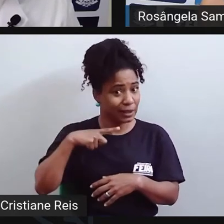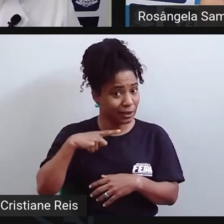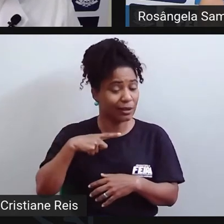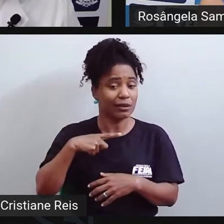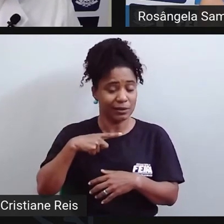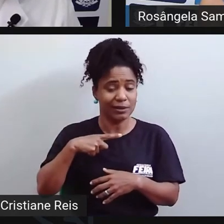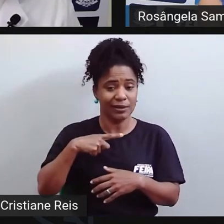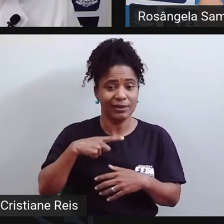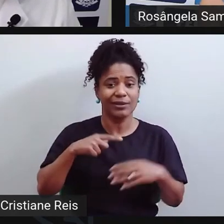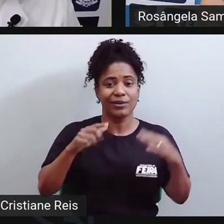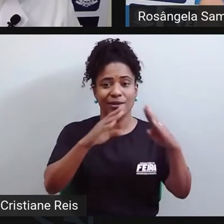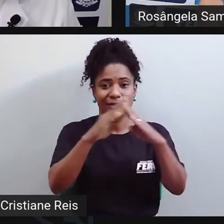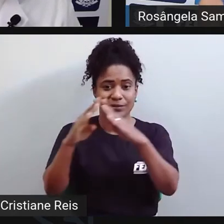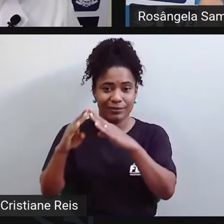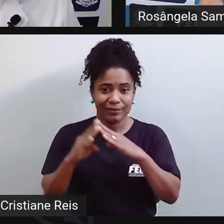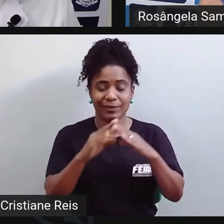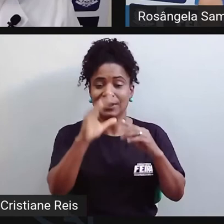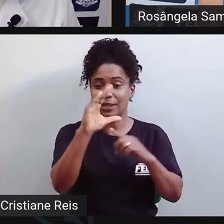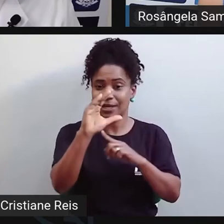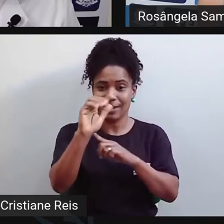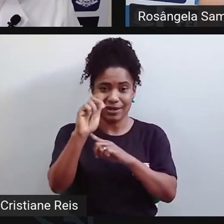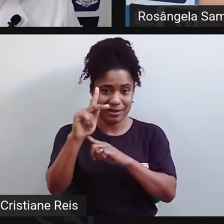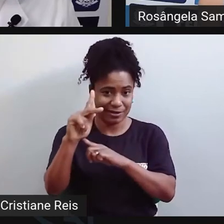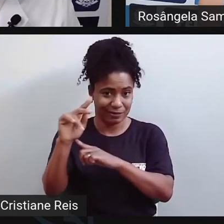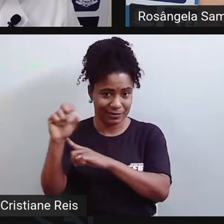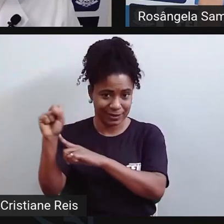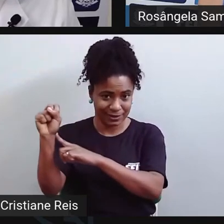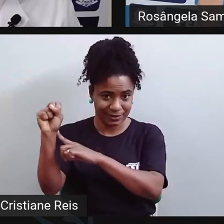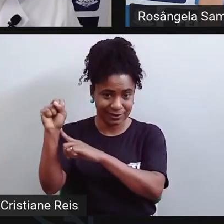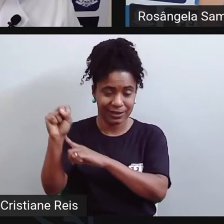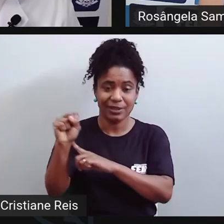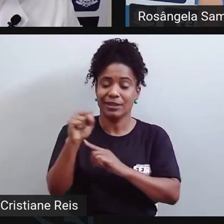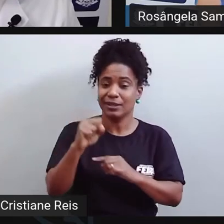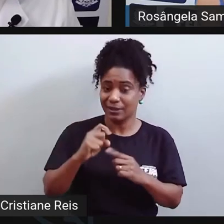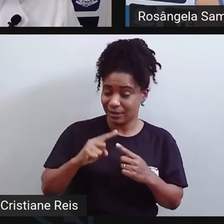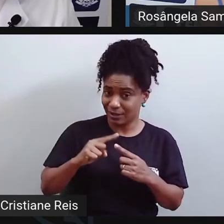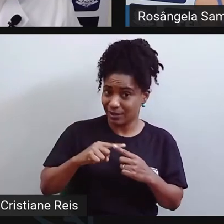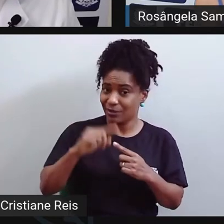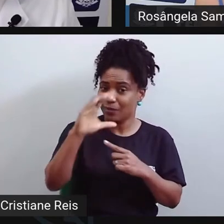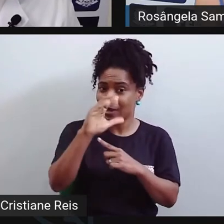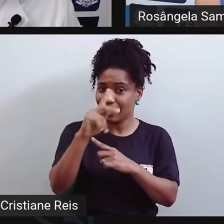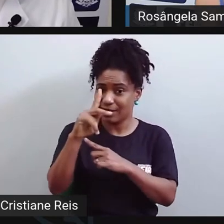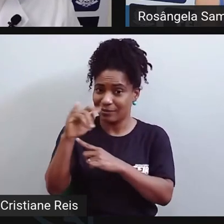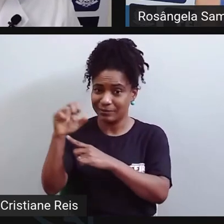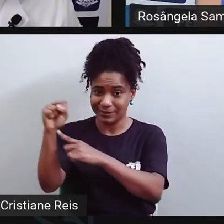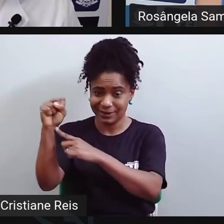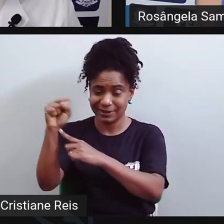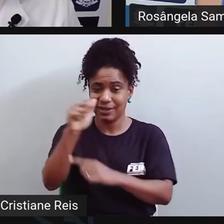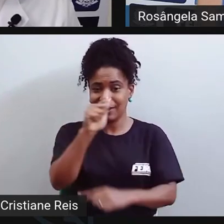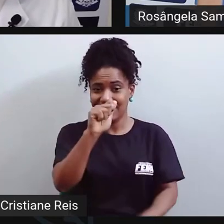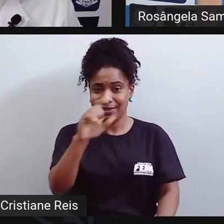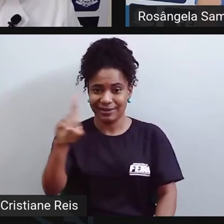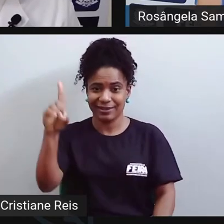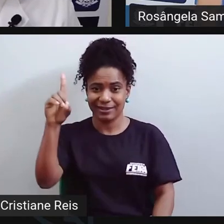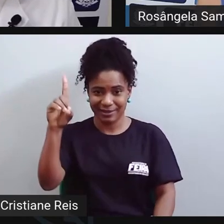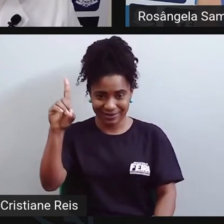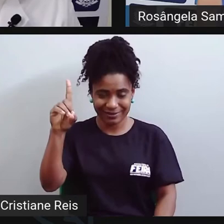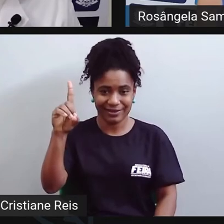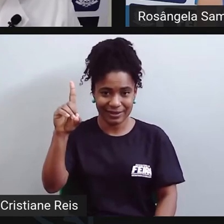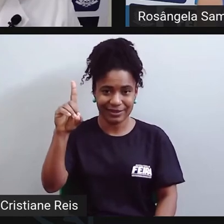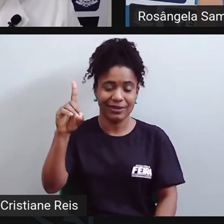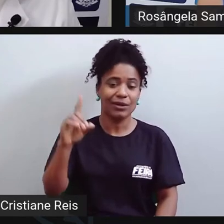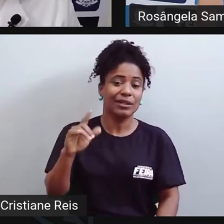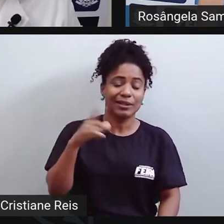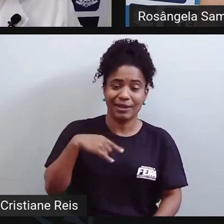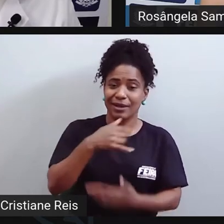que é composta pelos CAPES, o CAPES-AD, que é um CAPES de tratamento para álcool e